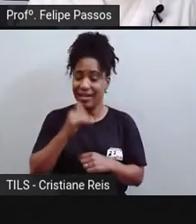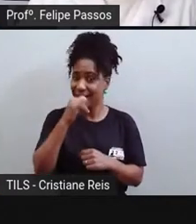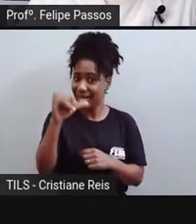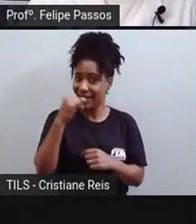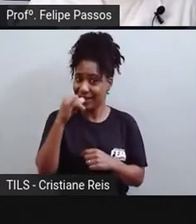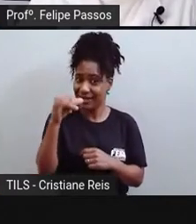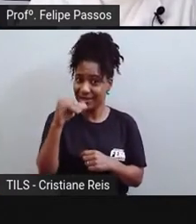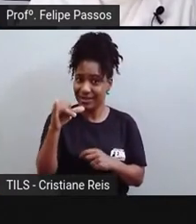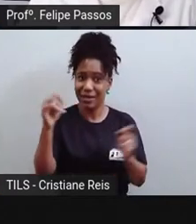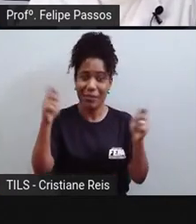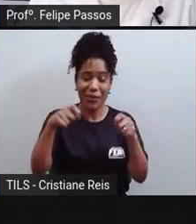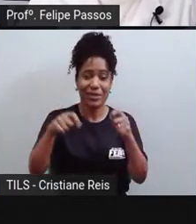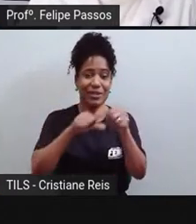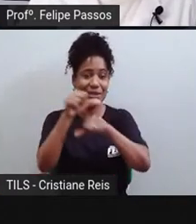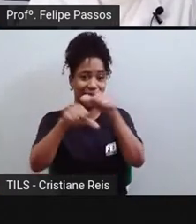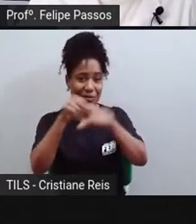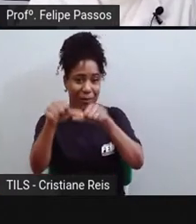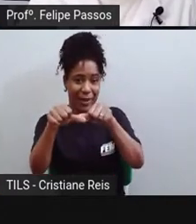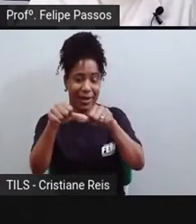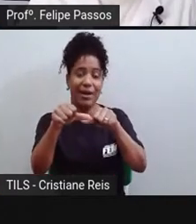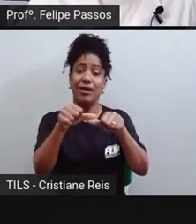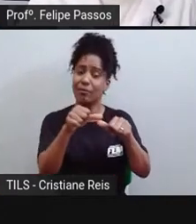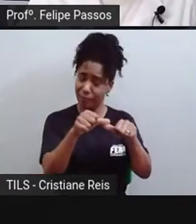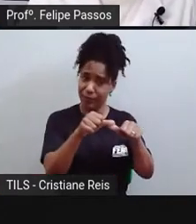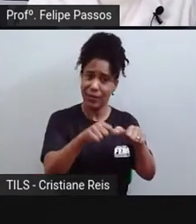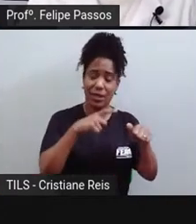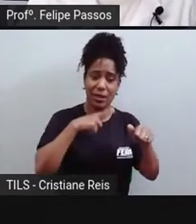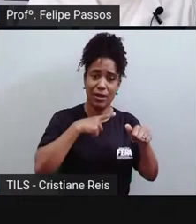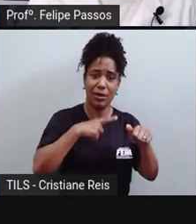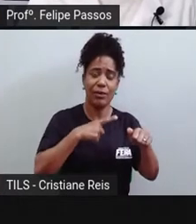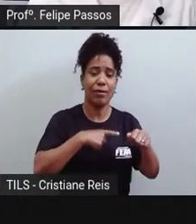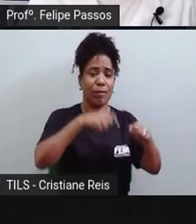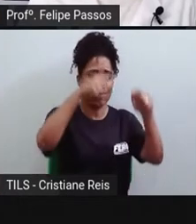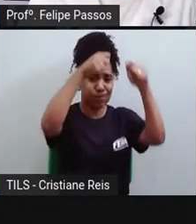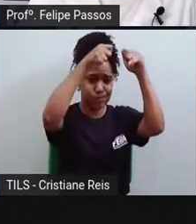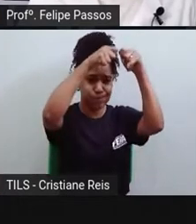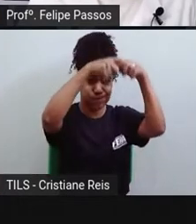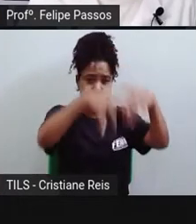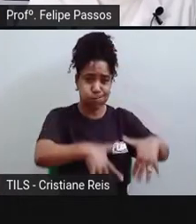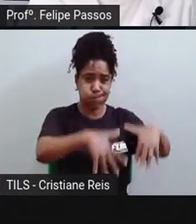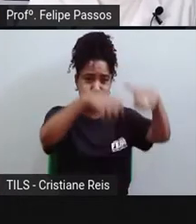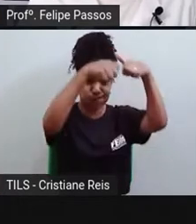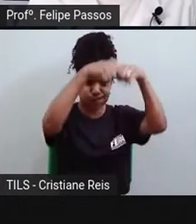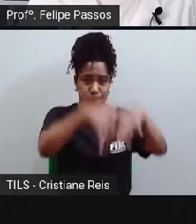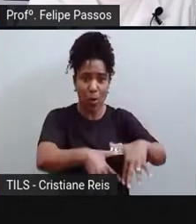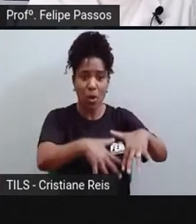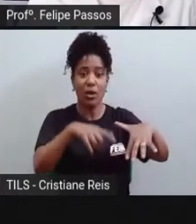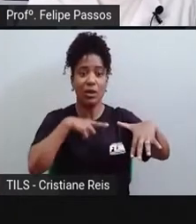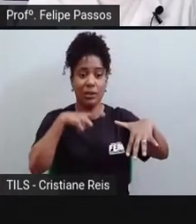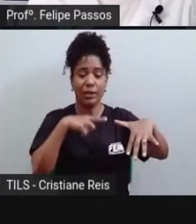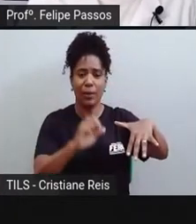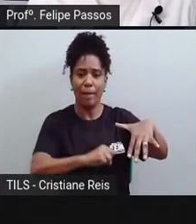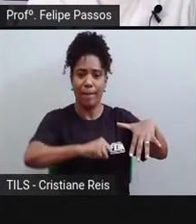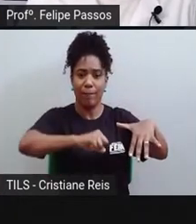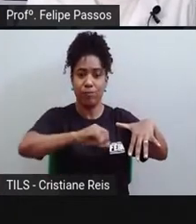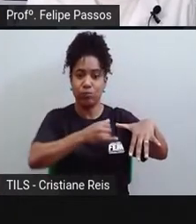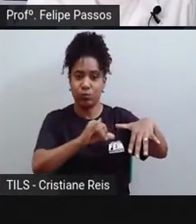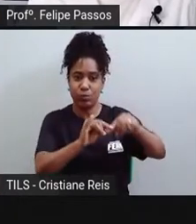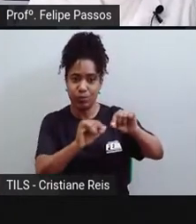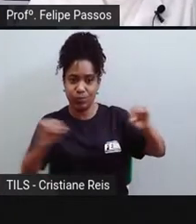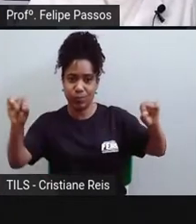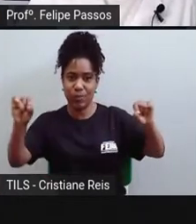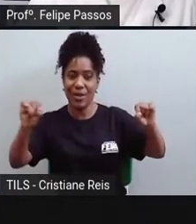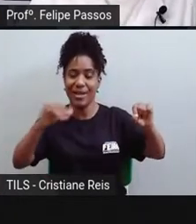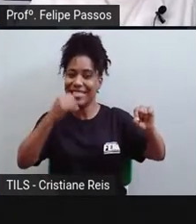transformada em energia elétrica, certo? Assim que funcionam os geradores, as usinas, por exemplo. Eles produzem energia